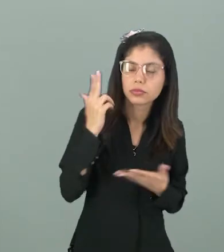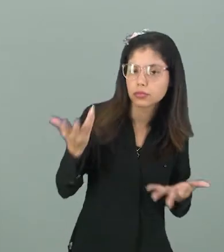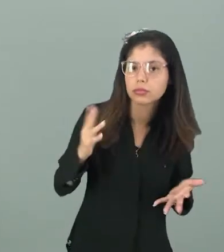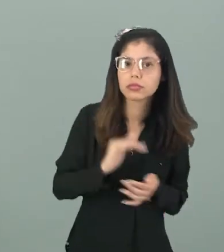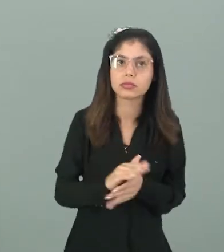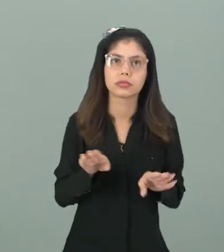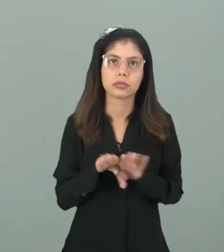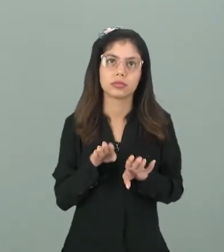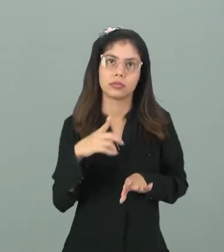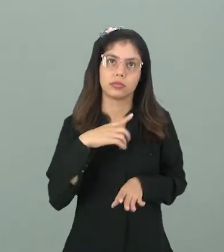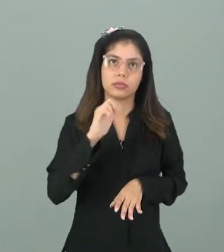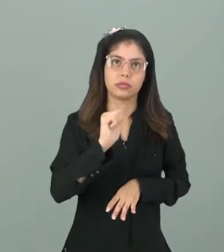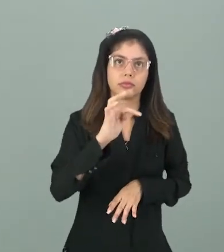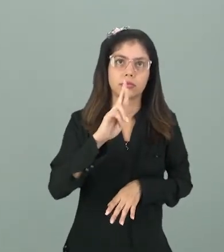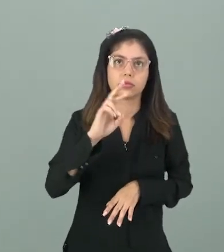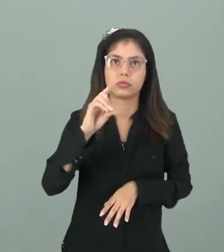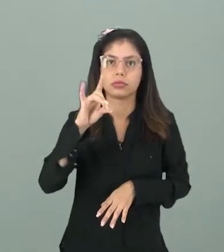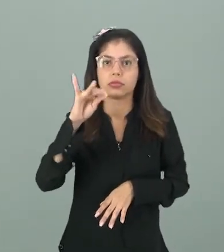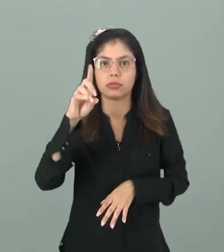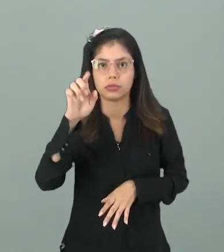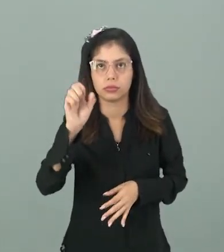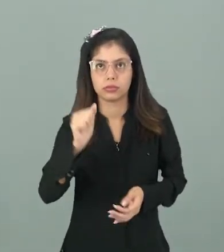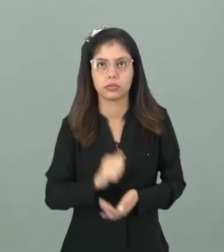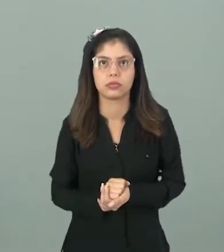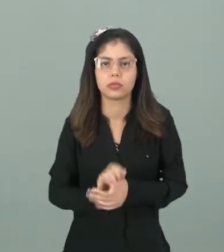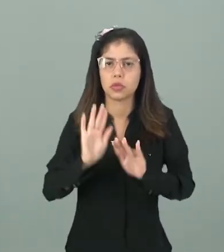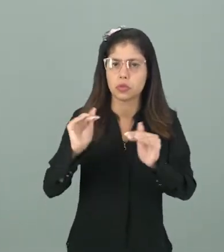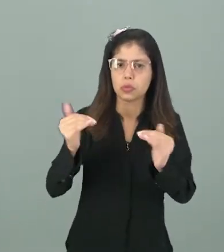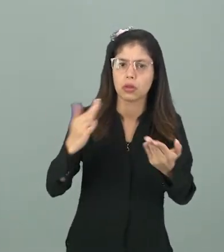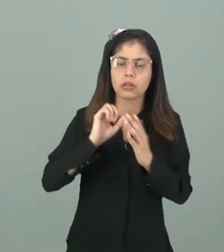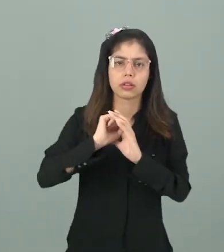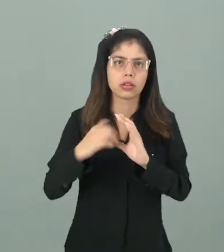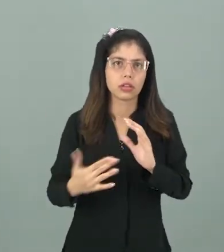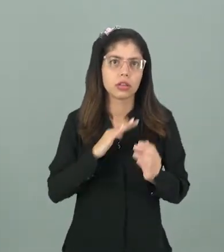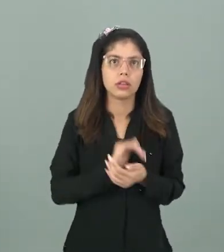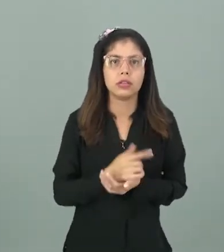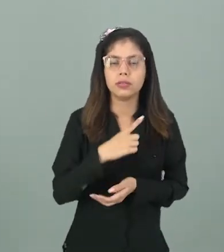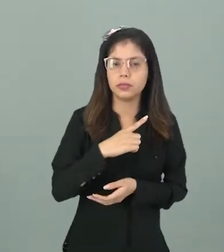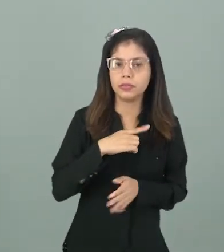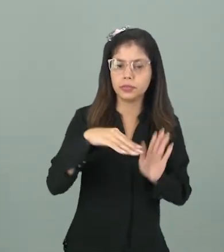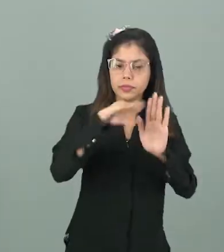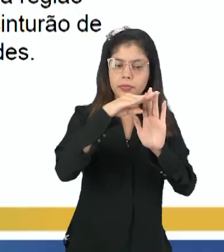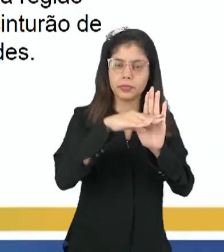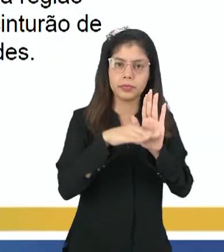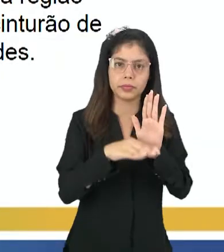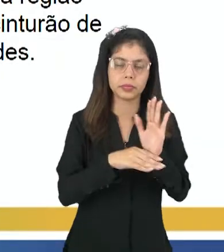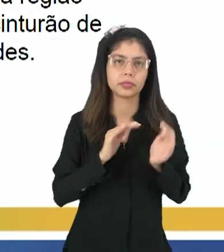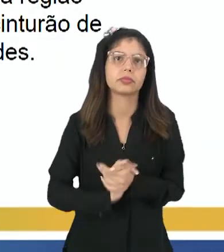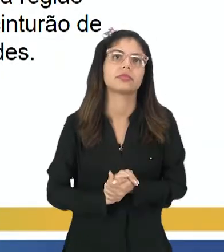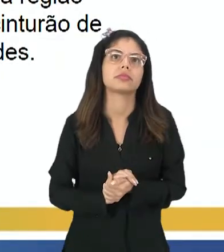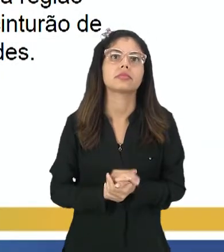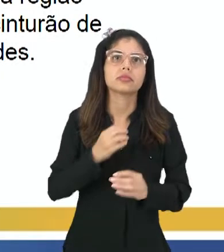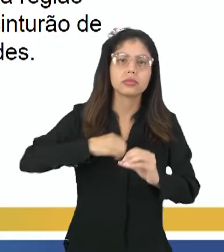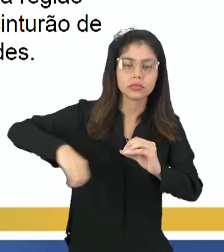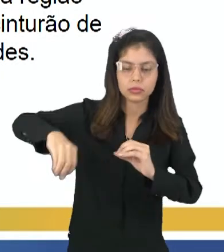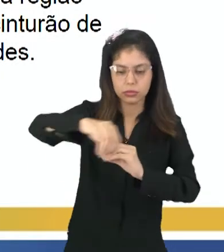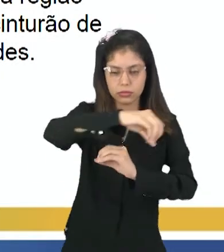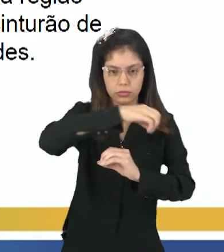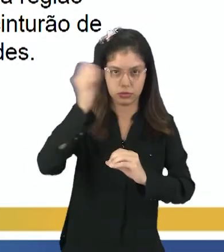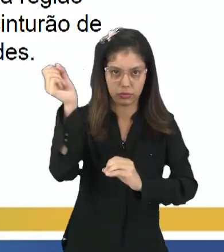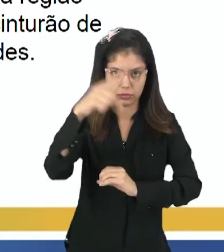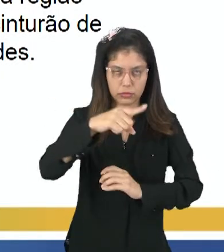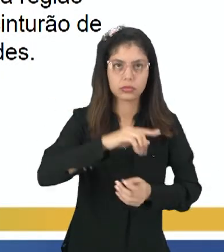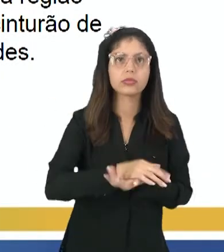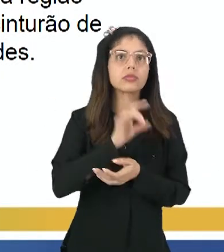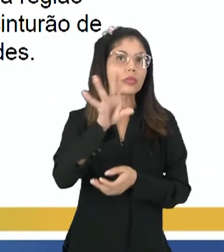nós também vamos ter os asteroides. Quais são as características aí dos asteroides? Ao redor do Sol, como eu falei, não